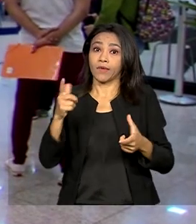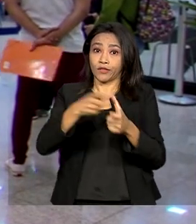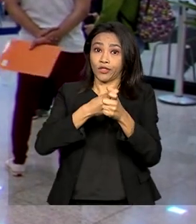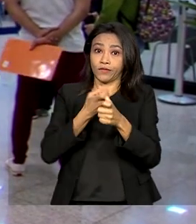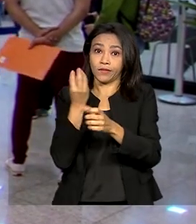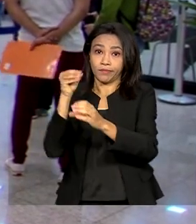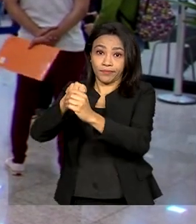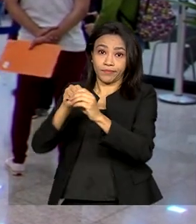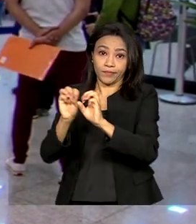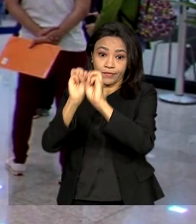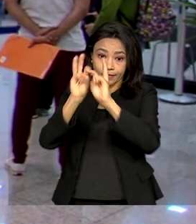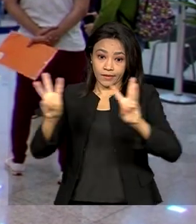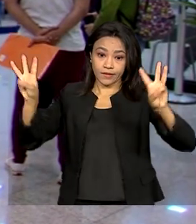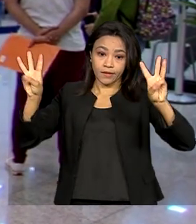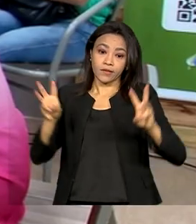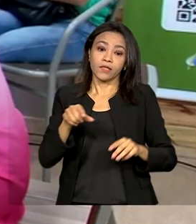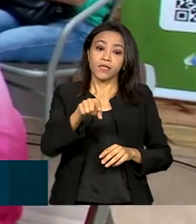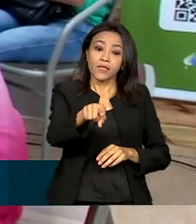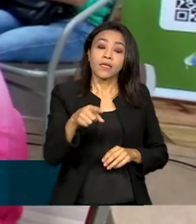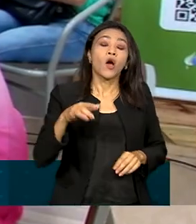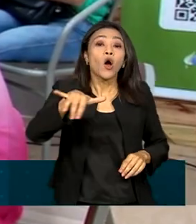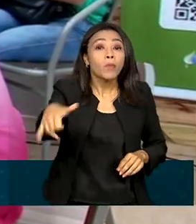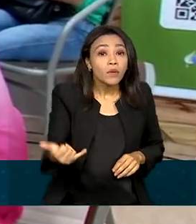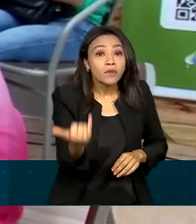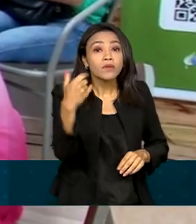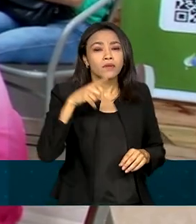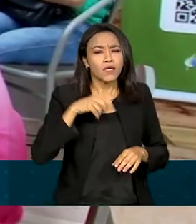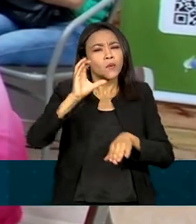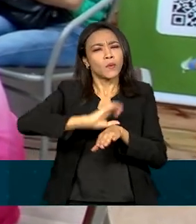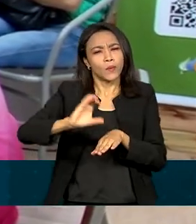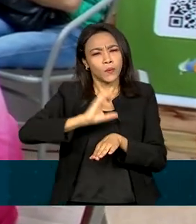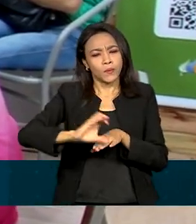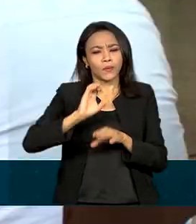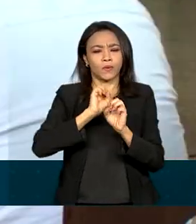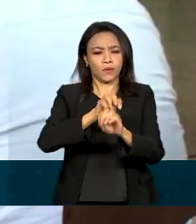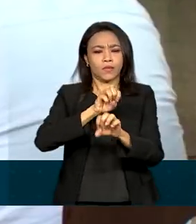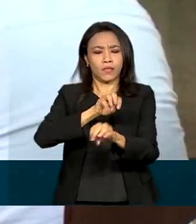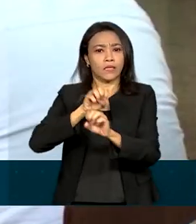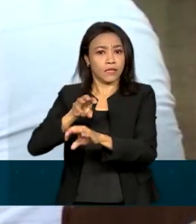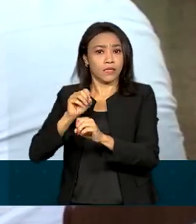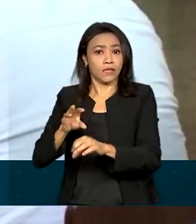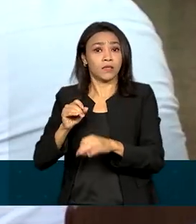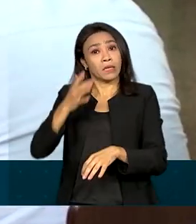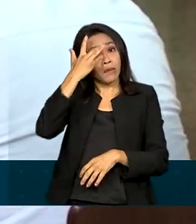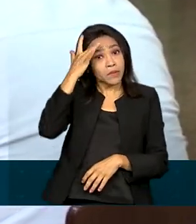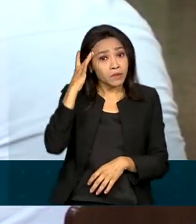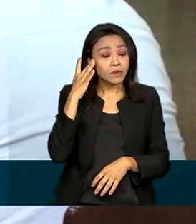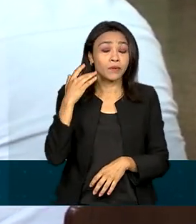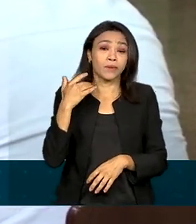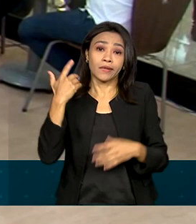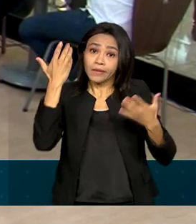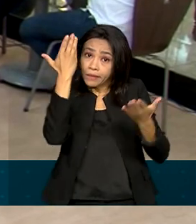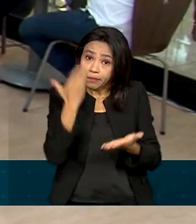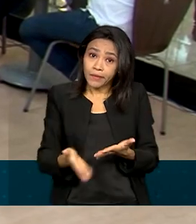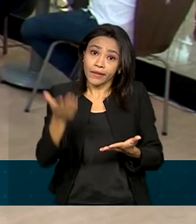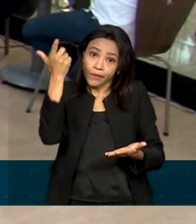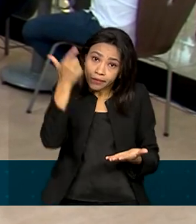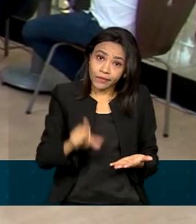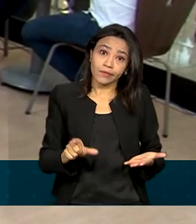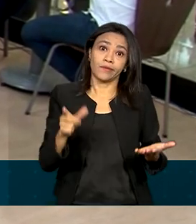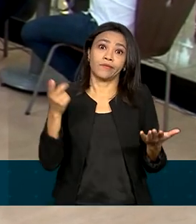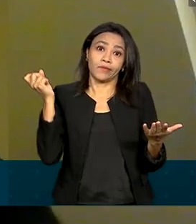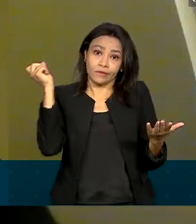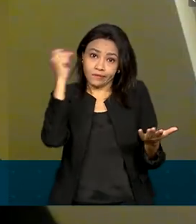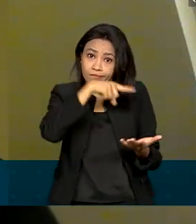oportunidade de renegociar, o mutirão oferece cursos de educação financeira para que a pessoa não perca o rumo das contas